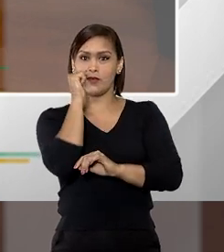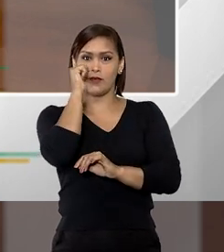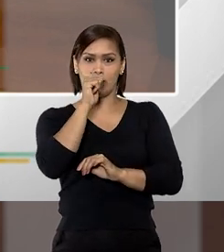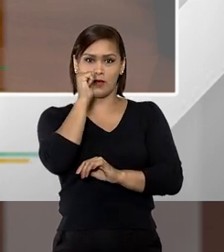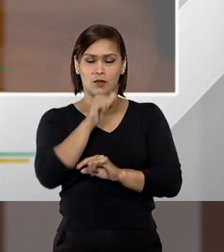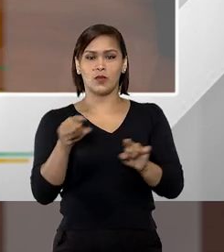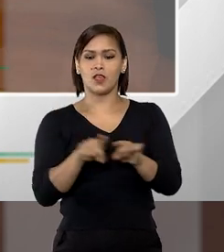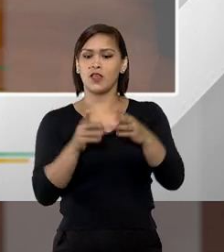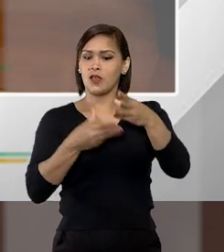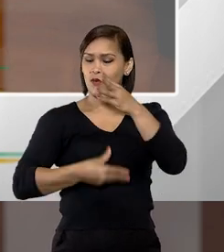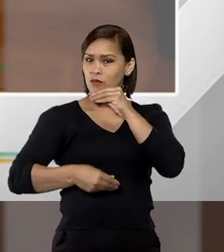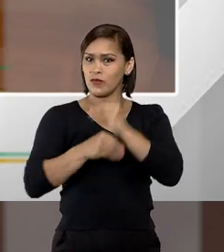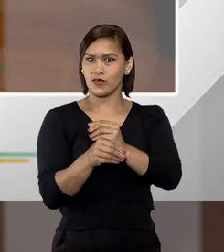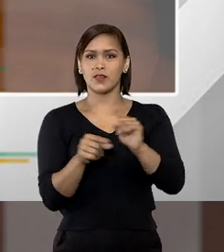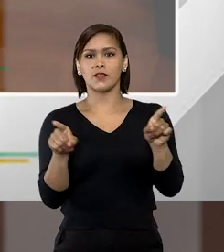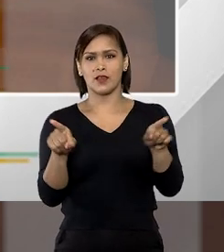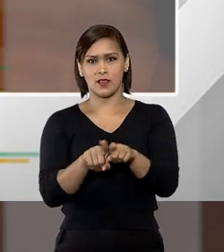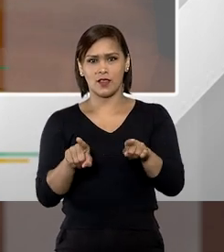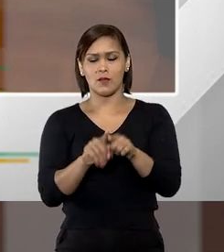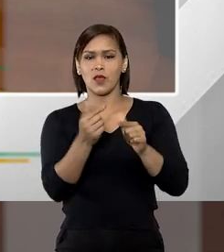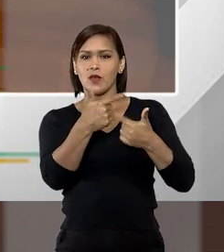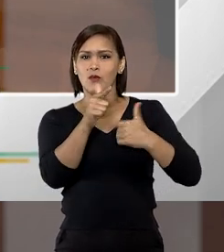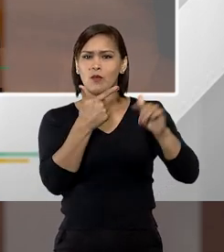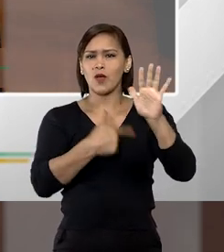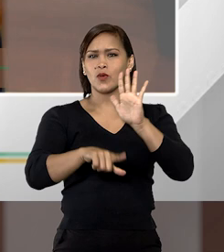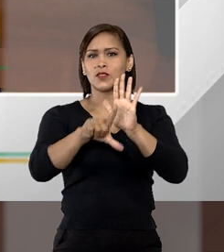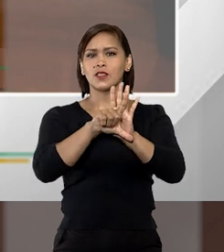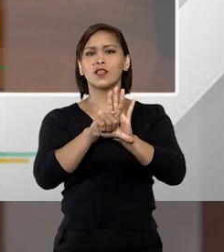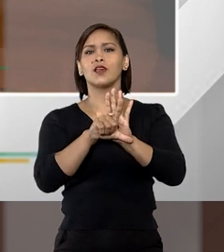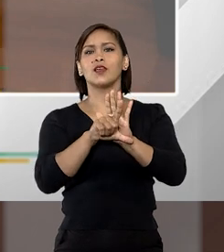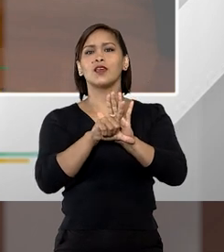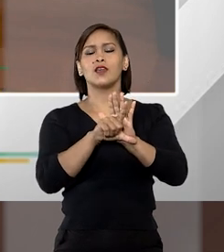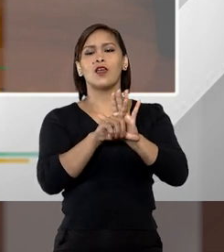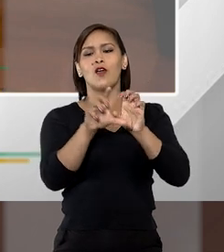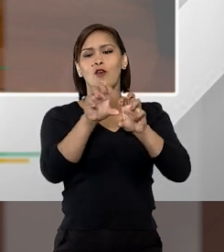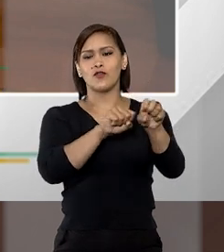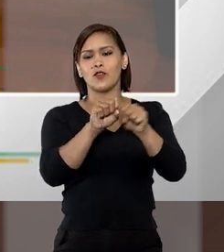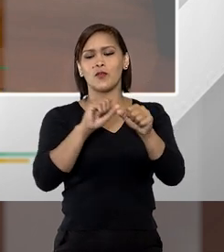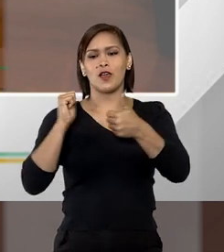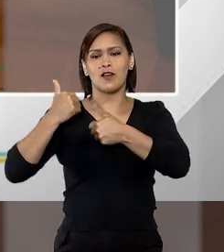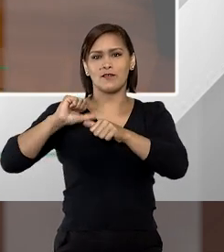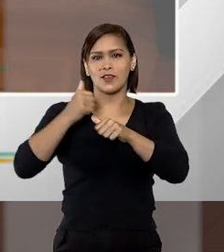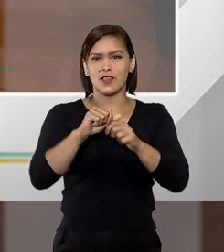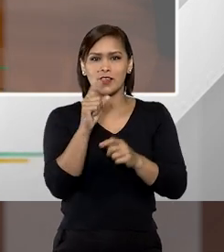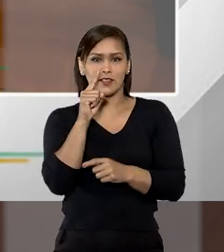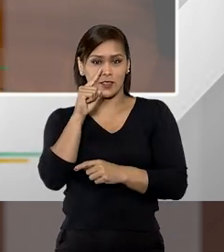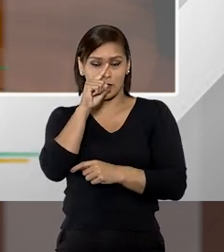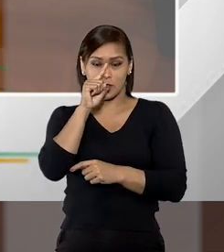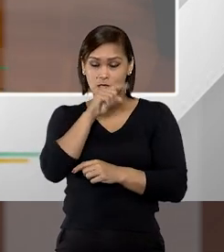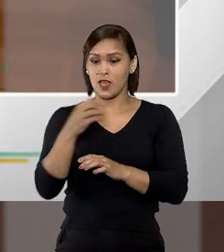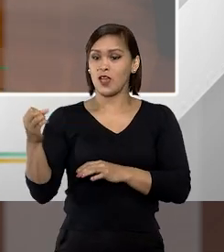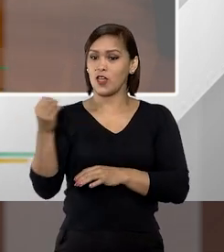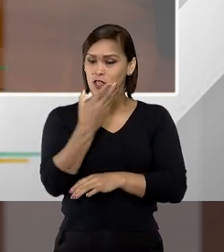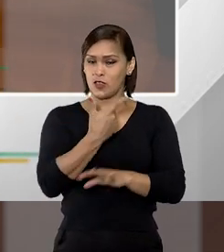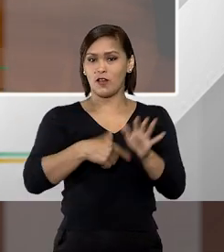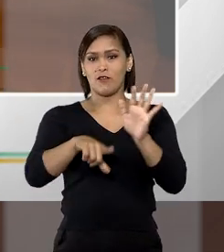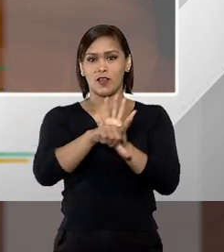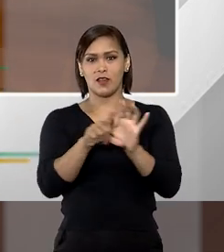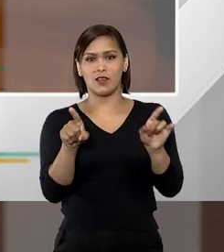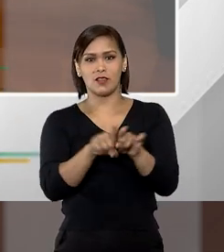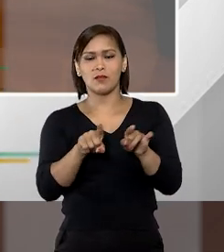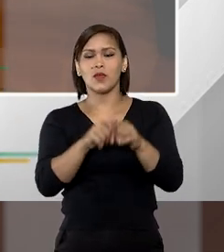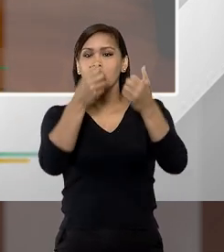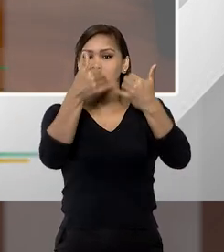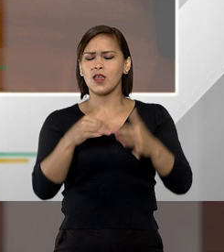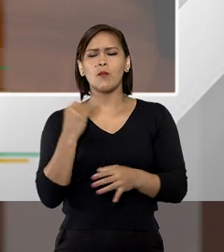mulher e eu acrescentaria também uma outra lei que é o formulário nacional de avaliação de risco é uma lei recente também e o que eu